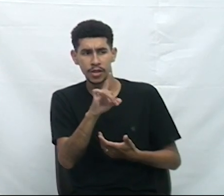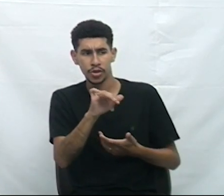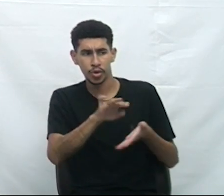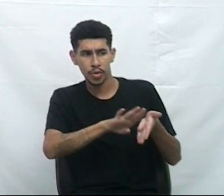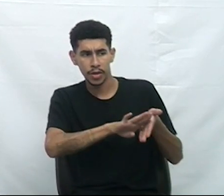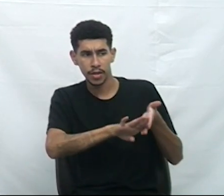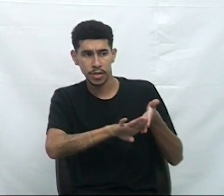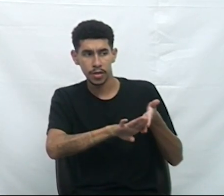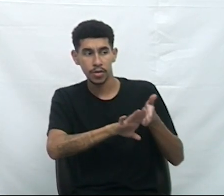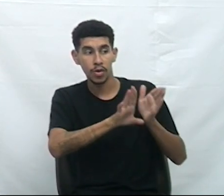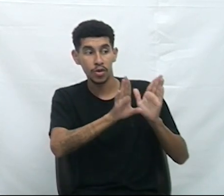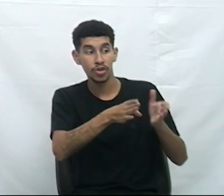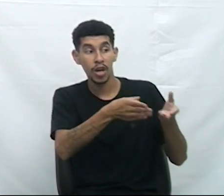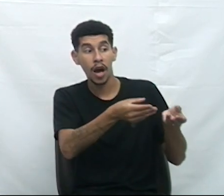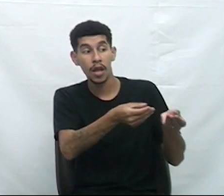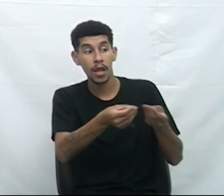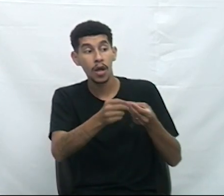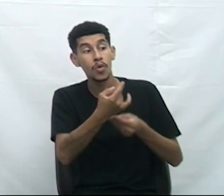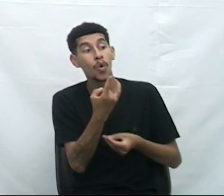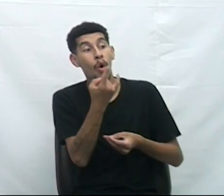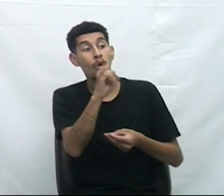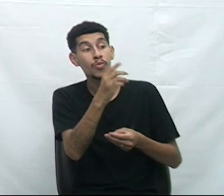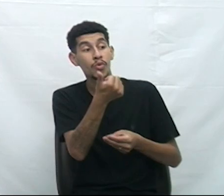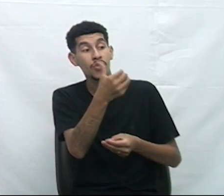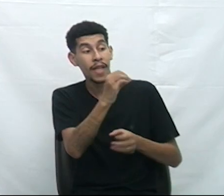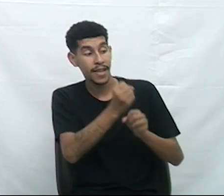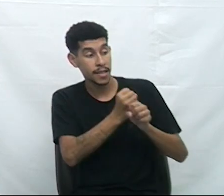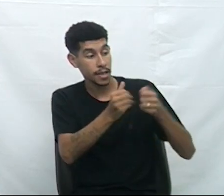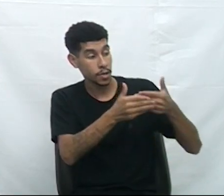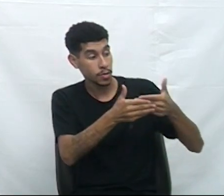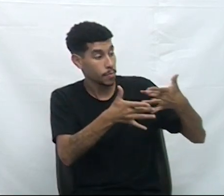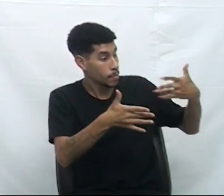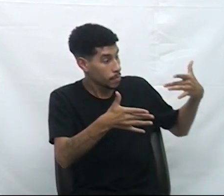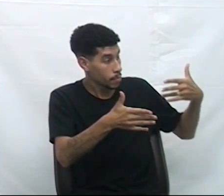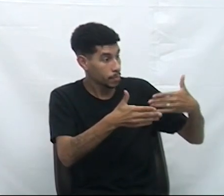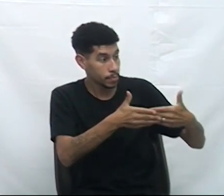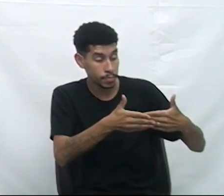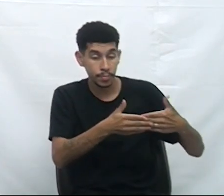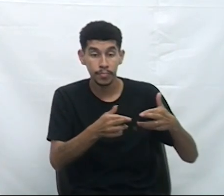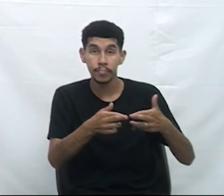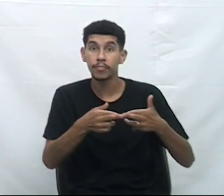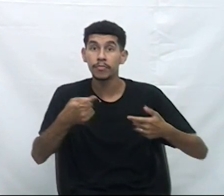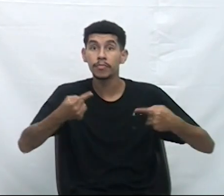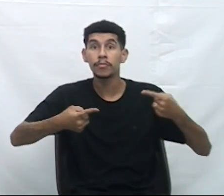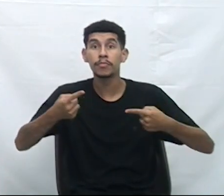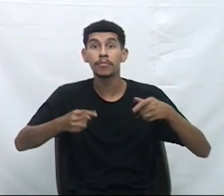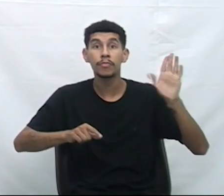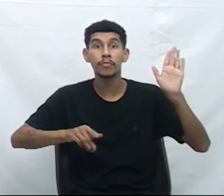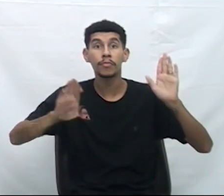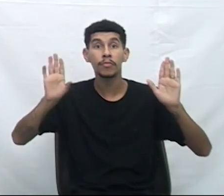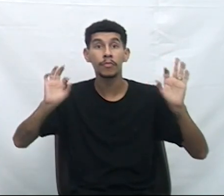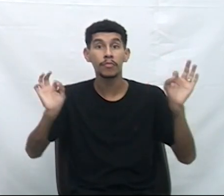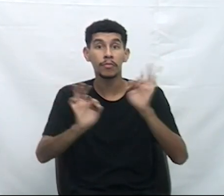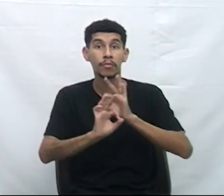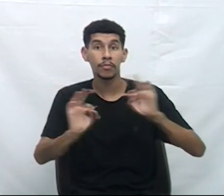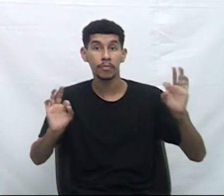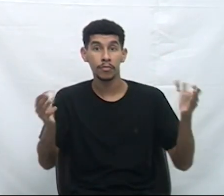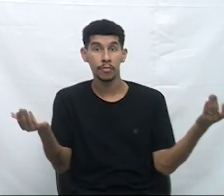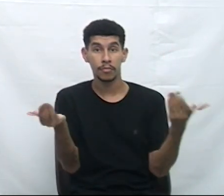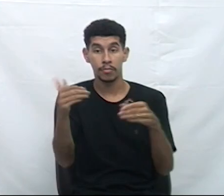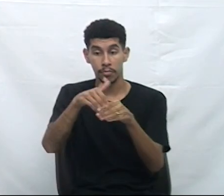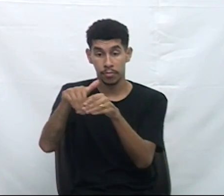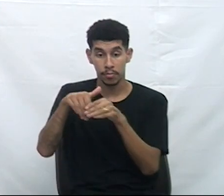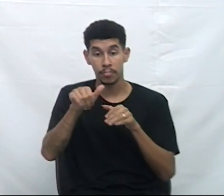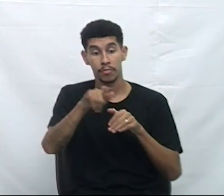concedidos nos últimos 10 anos. O requerimento está em discussão. Não havendo quem queira